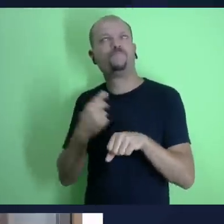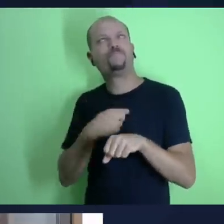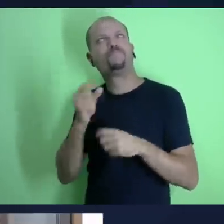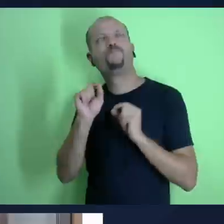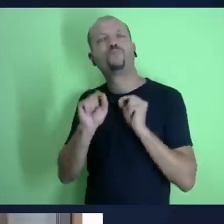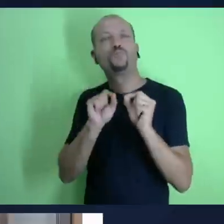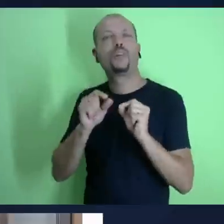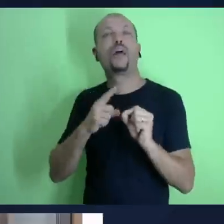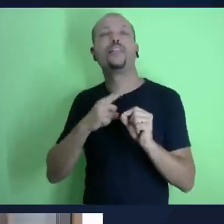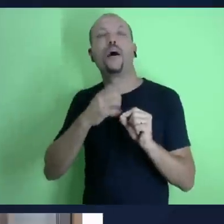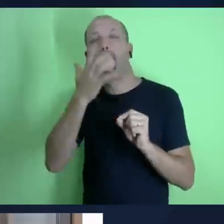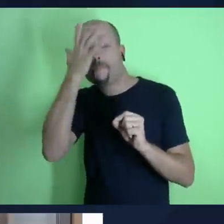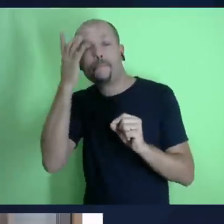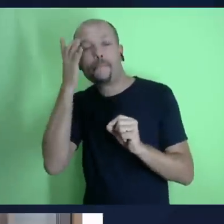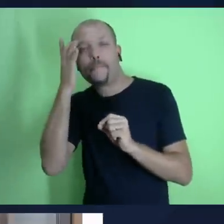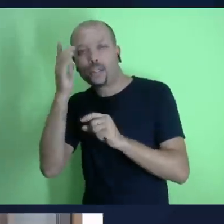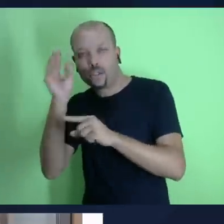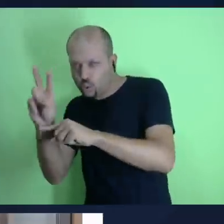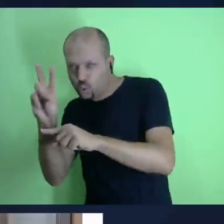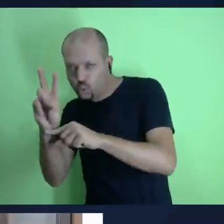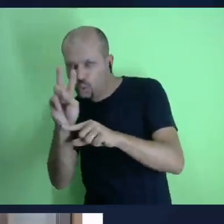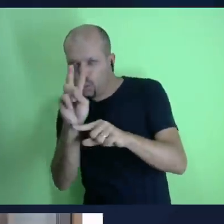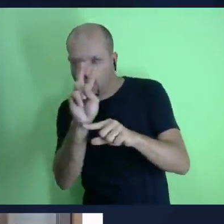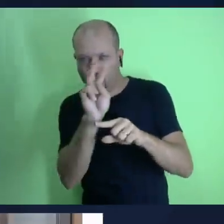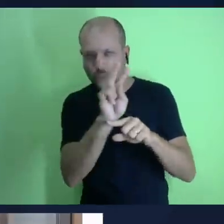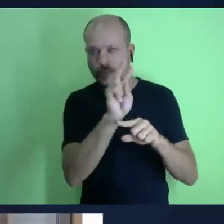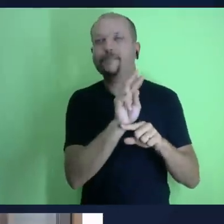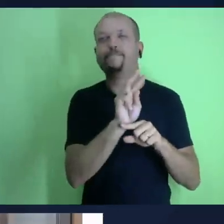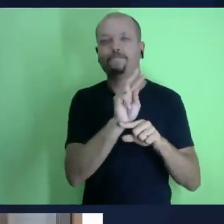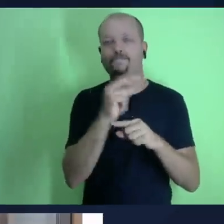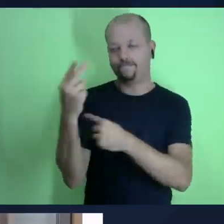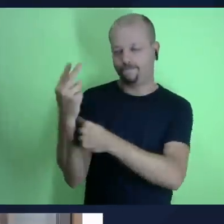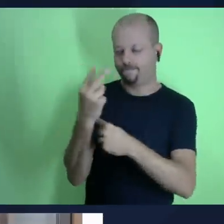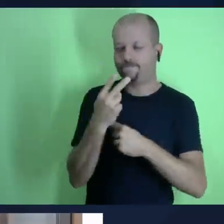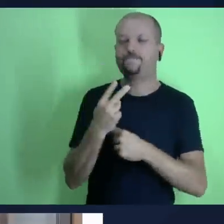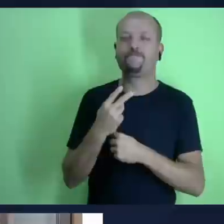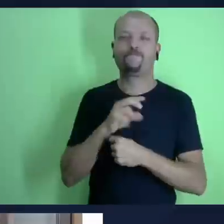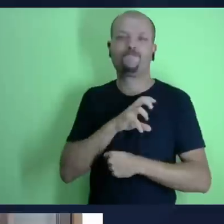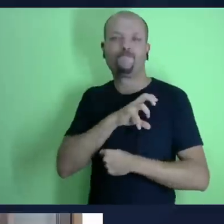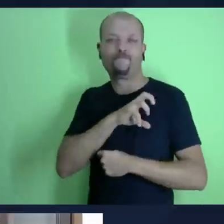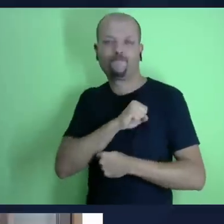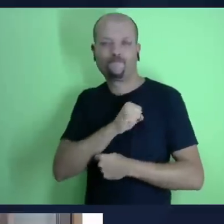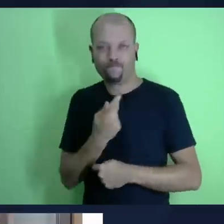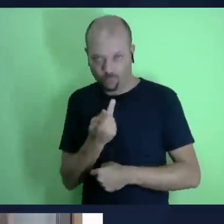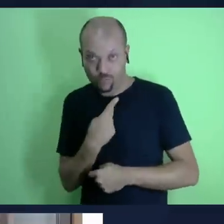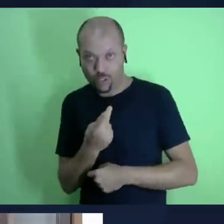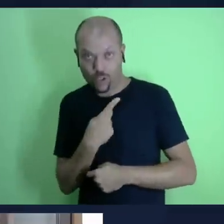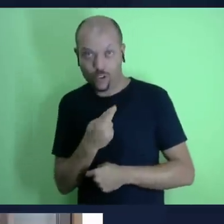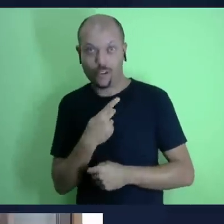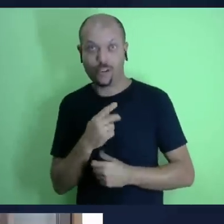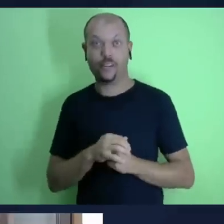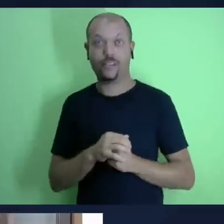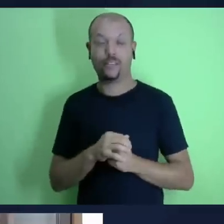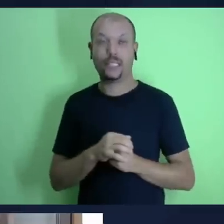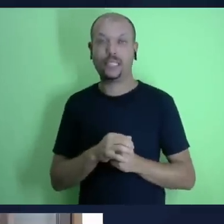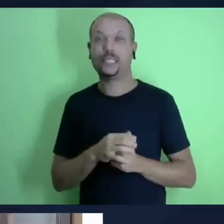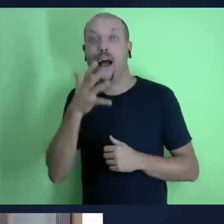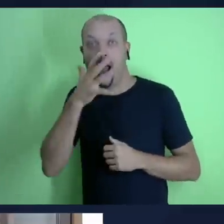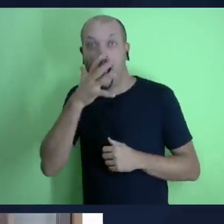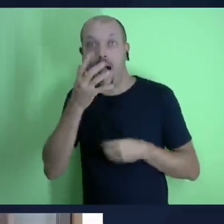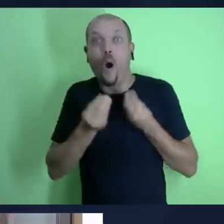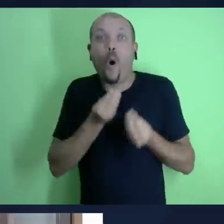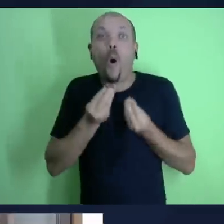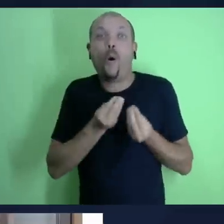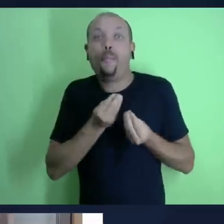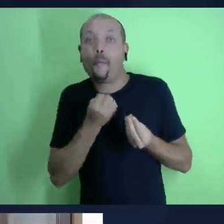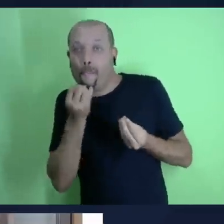na nossa felicidade e na nossa segurança então pastor Júlio é um privilégio muito grande muito grande mas muito